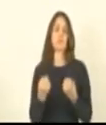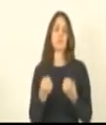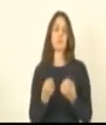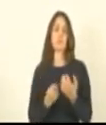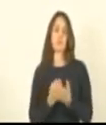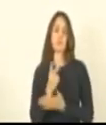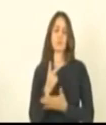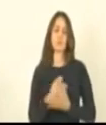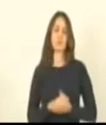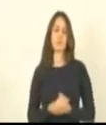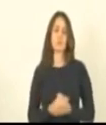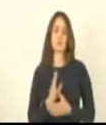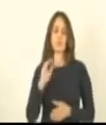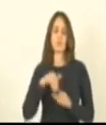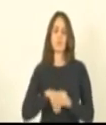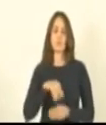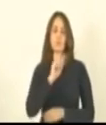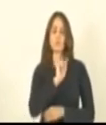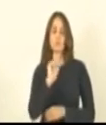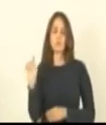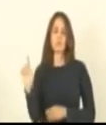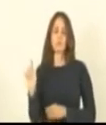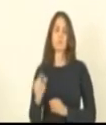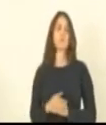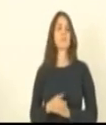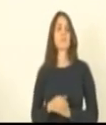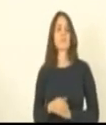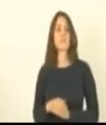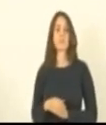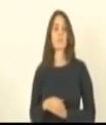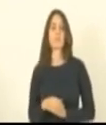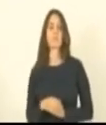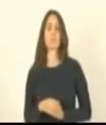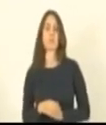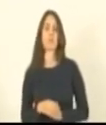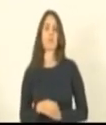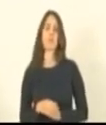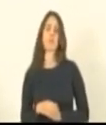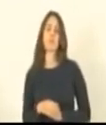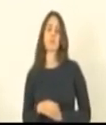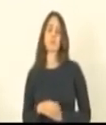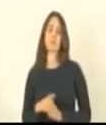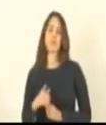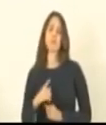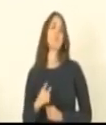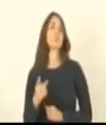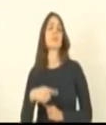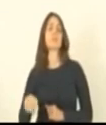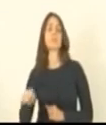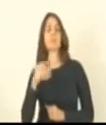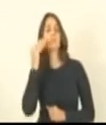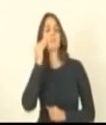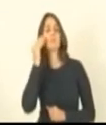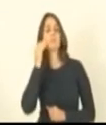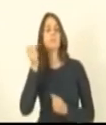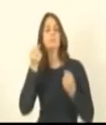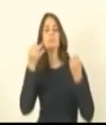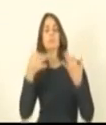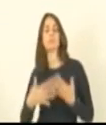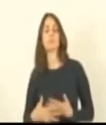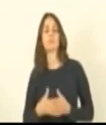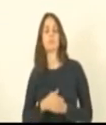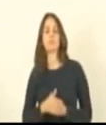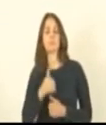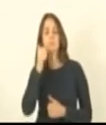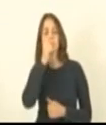e aí votei não nessa nessa matéria acho inclusive justificar e aí talvez a a deputada